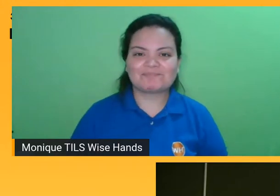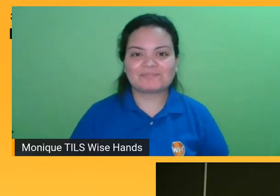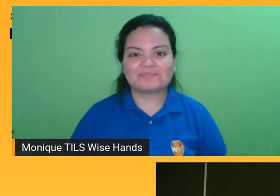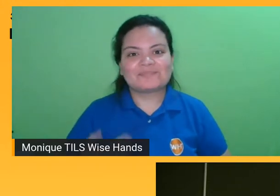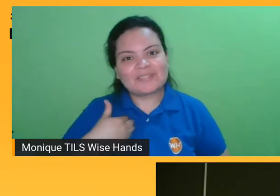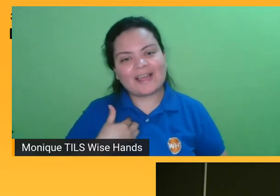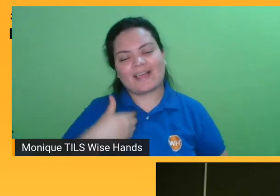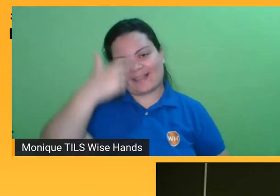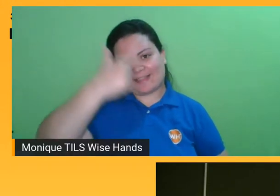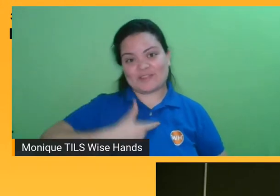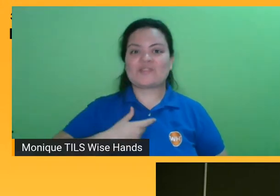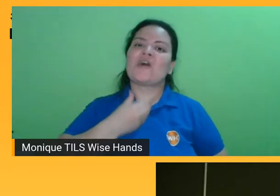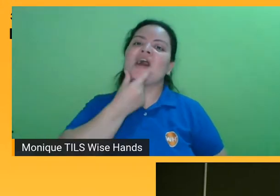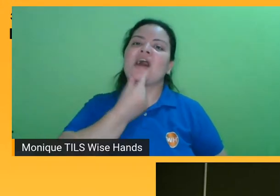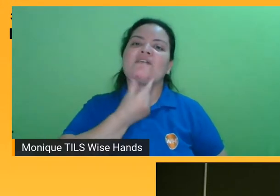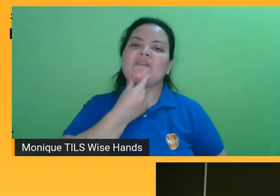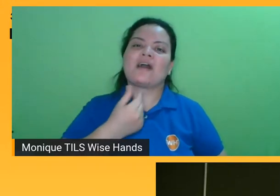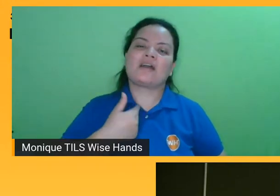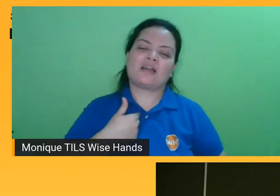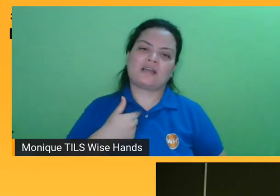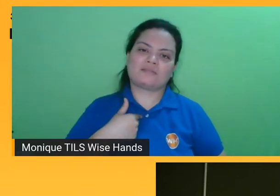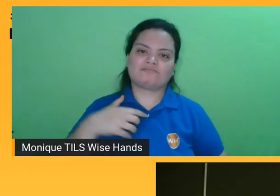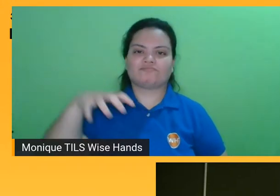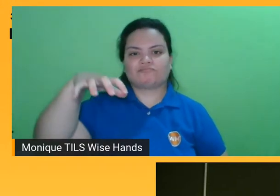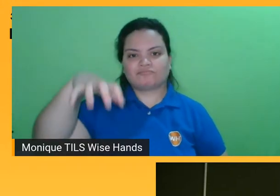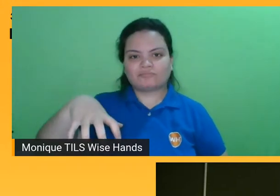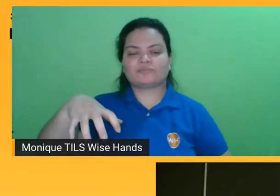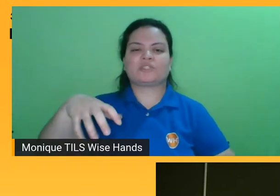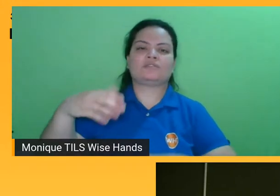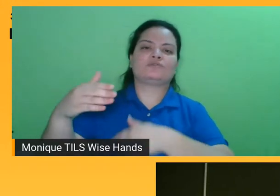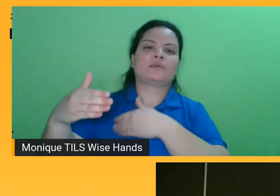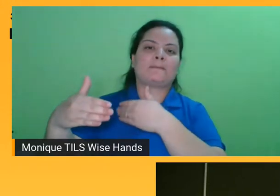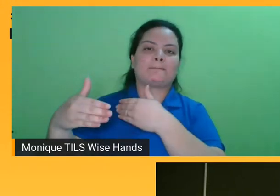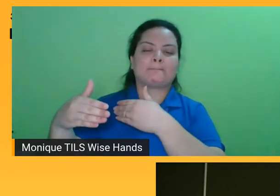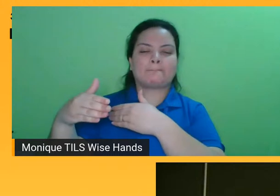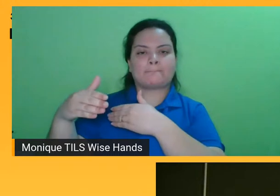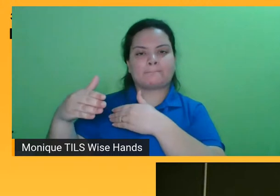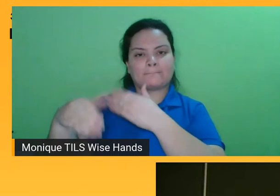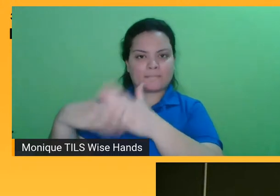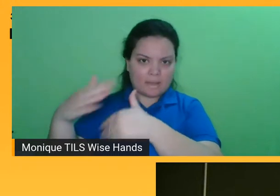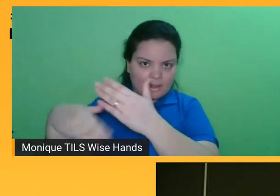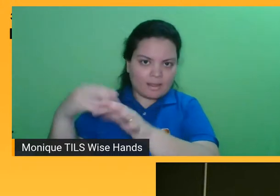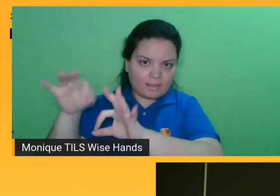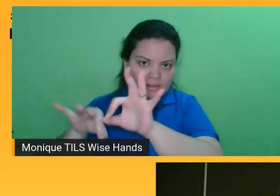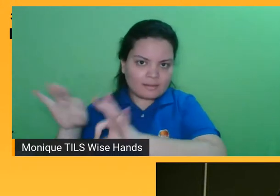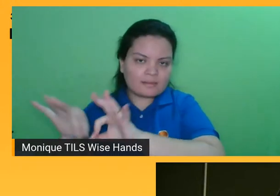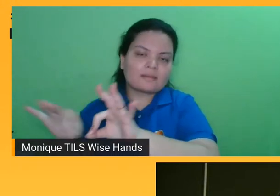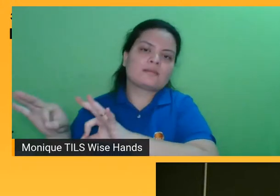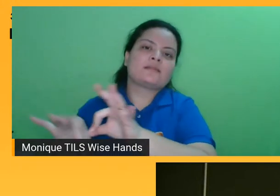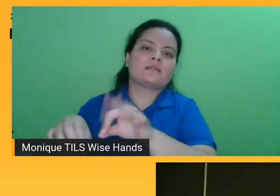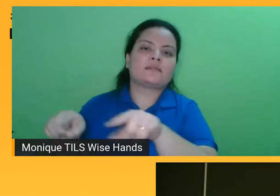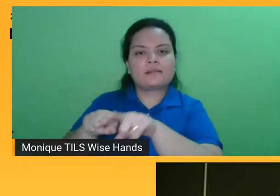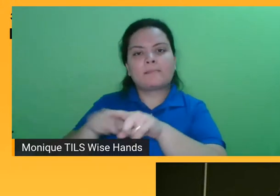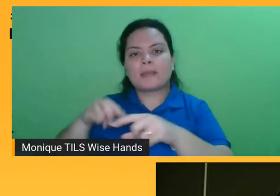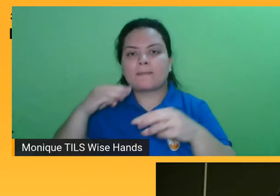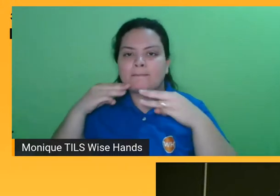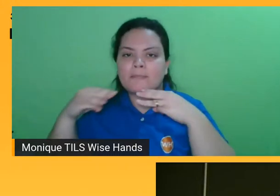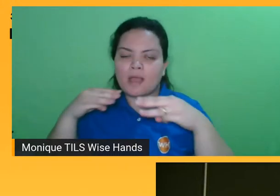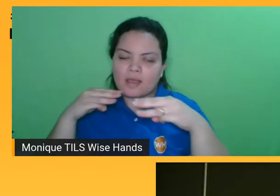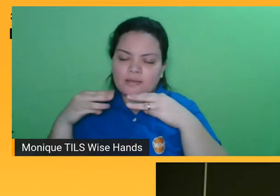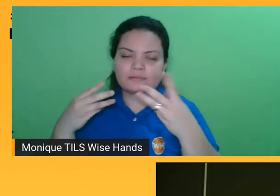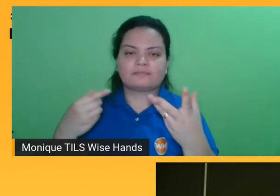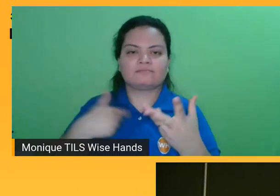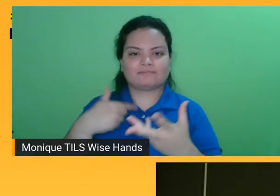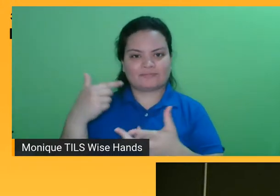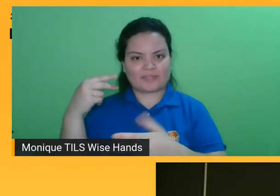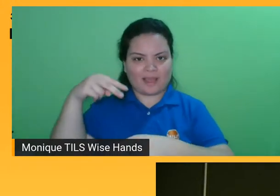eu sou o Rafael, cuido aqui da parte de operações e da parte do marketing aqui na Wise Hands, né? A gente está na frente dos estúdios